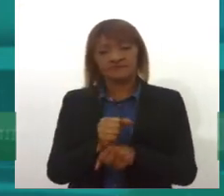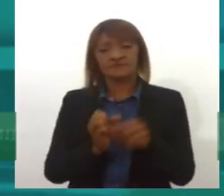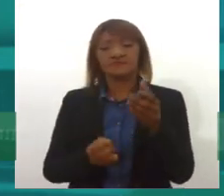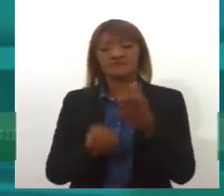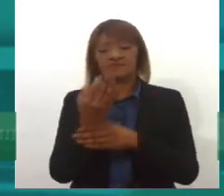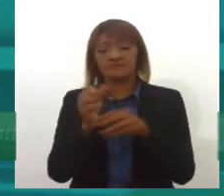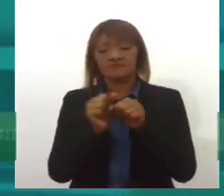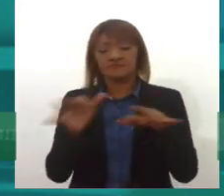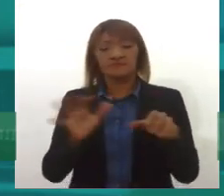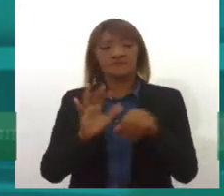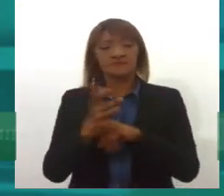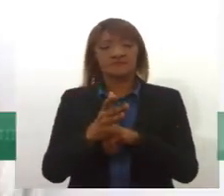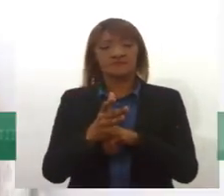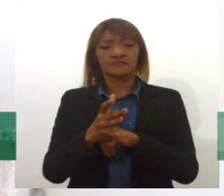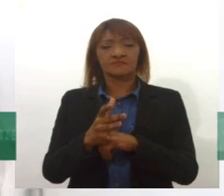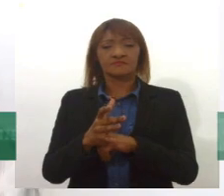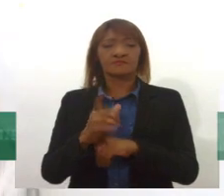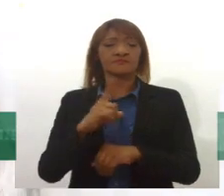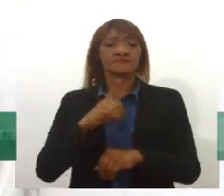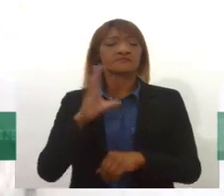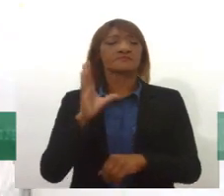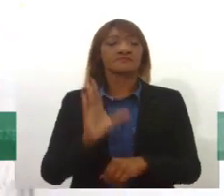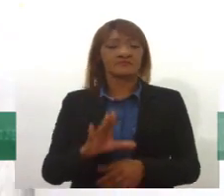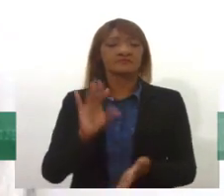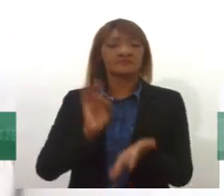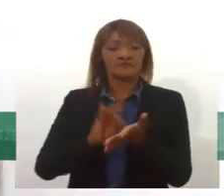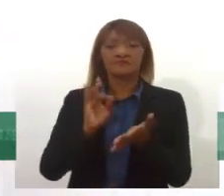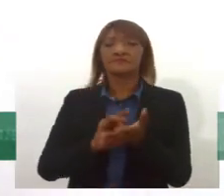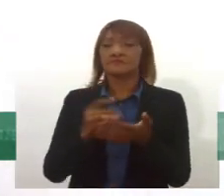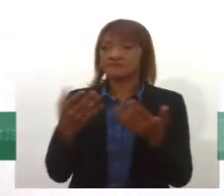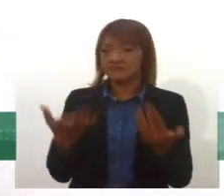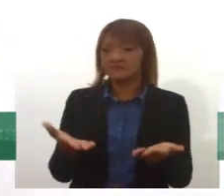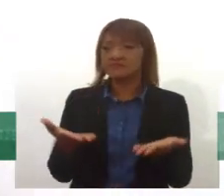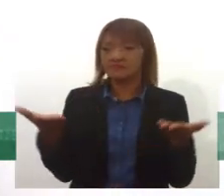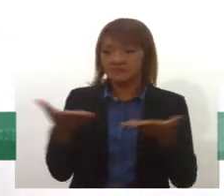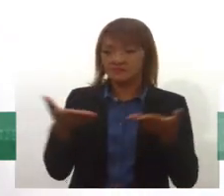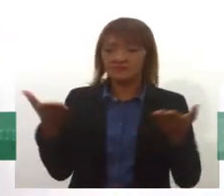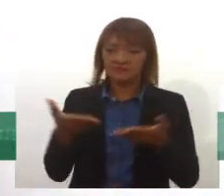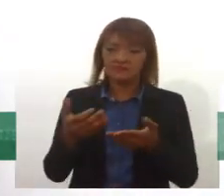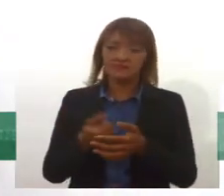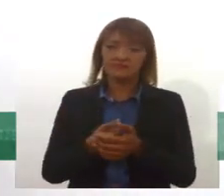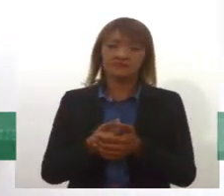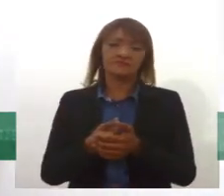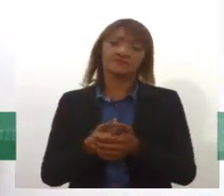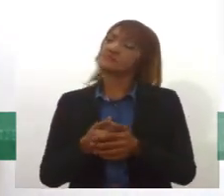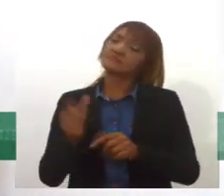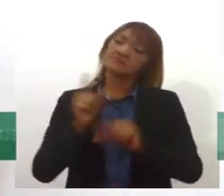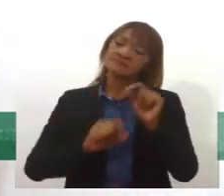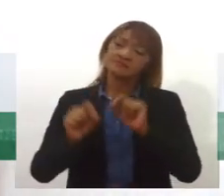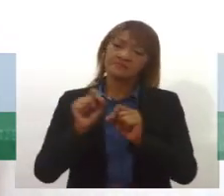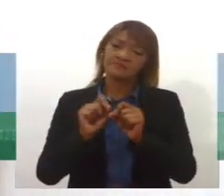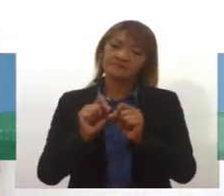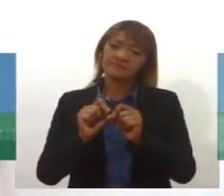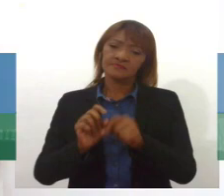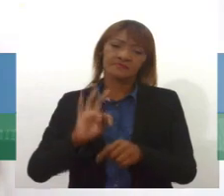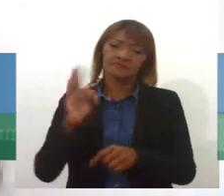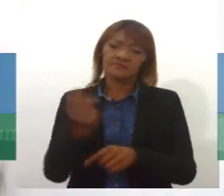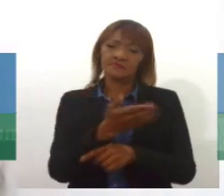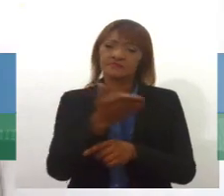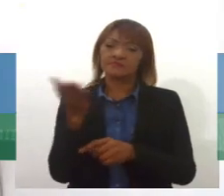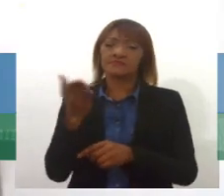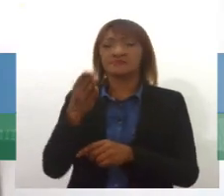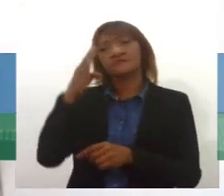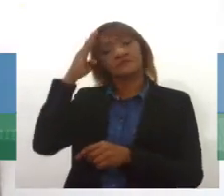sanitária que a gente se encontra, elas estejam em pauta e estejam sendo trazidas pela... por todos, né, e